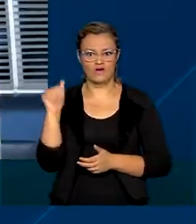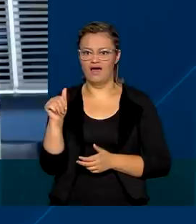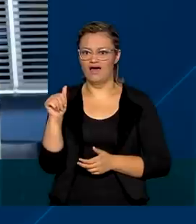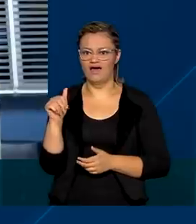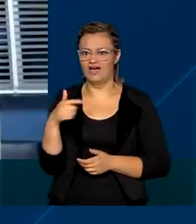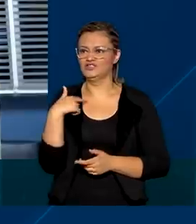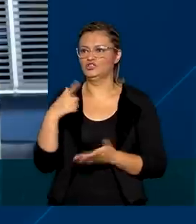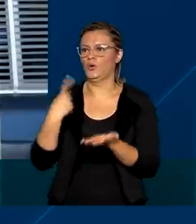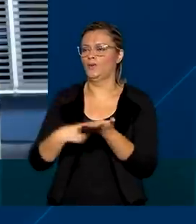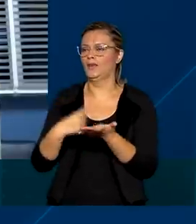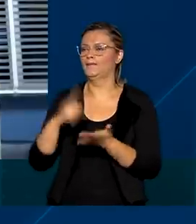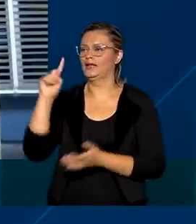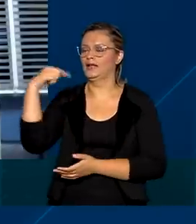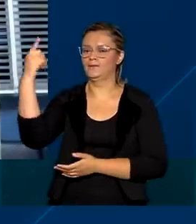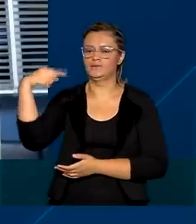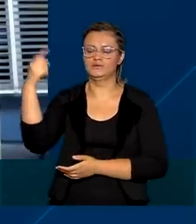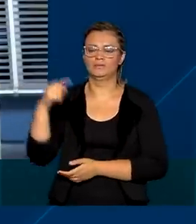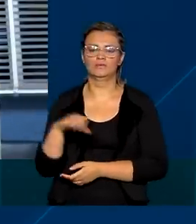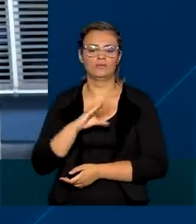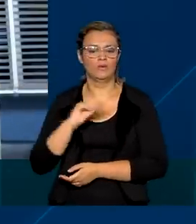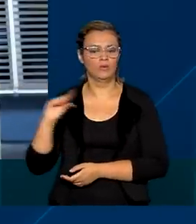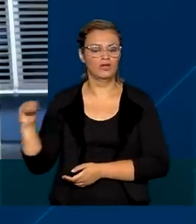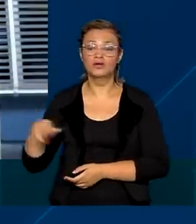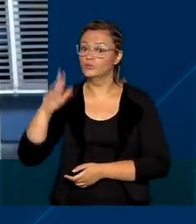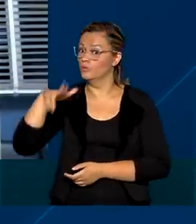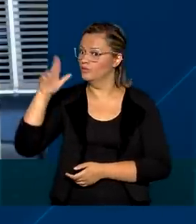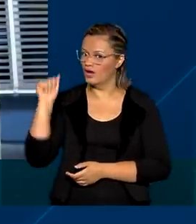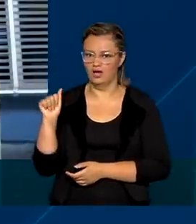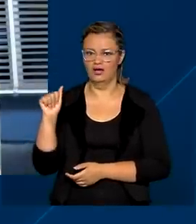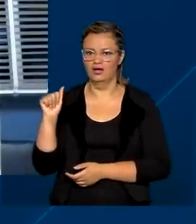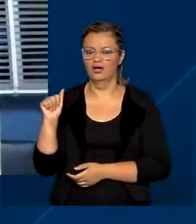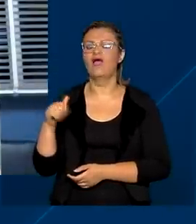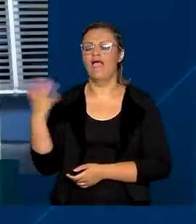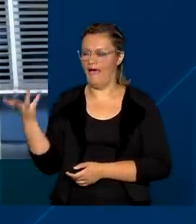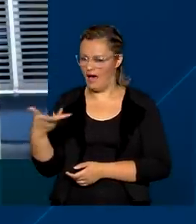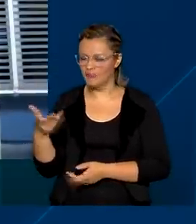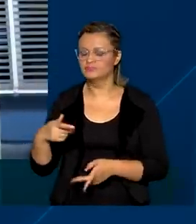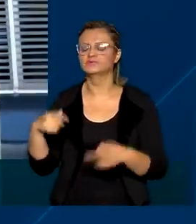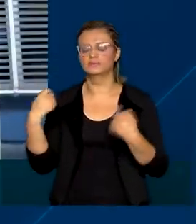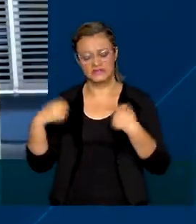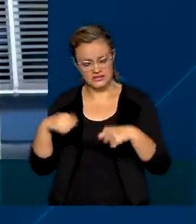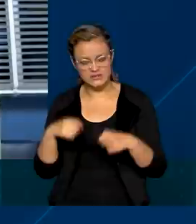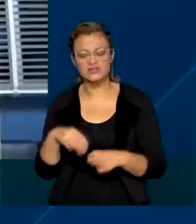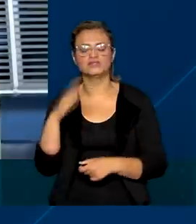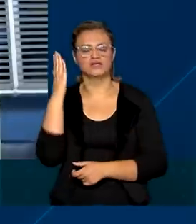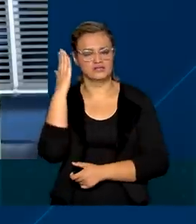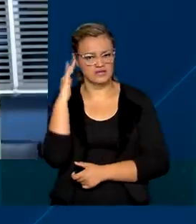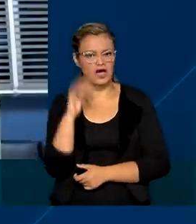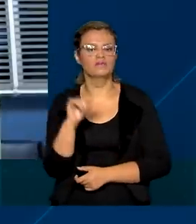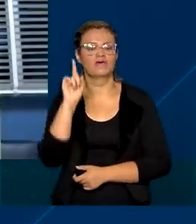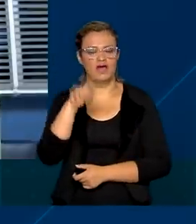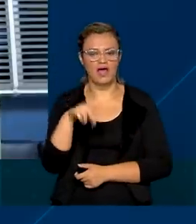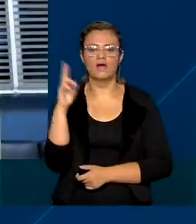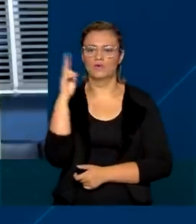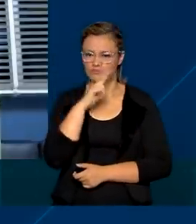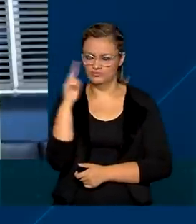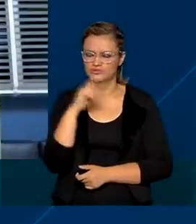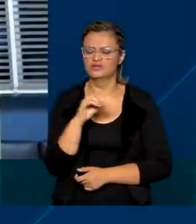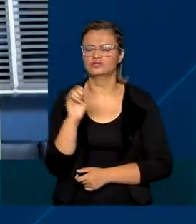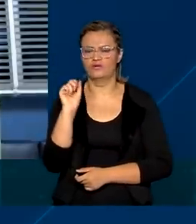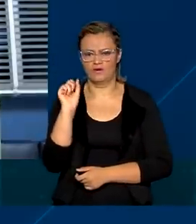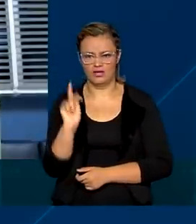cumprimento célere de tudo que deve ser executado para permitir o acesso a soluções preventivas à doença.